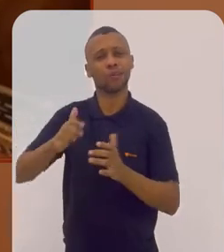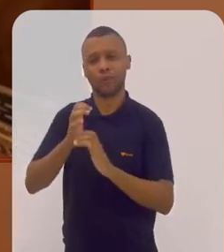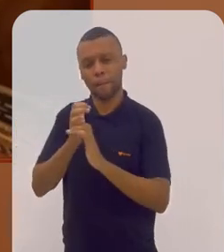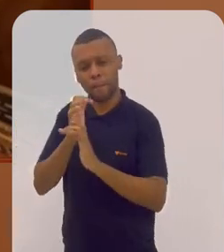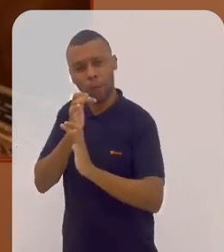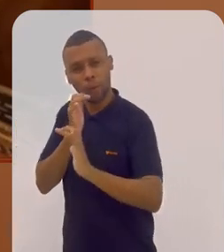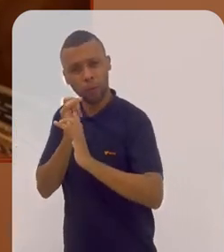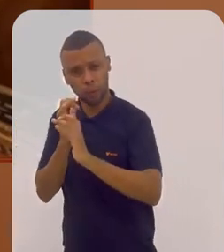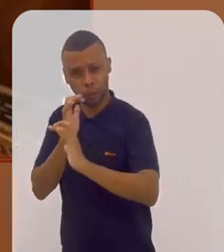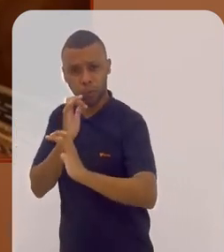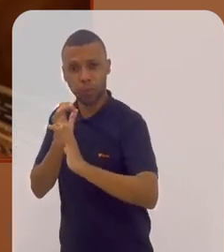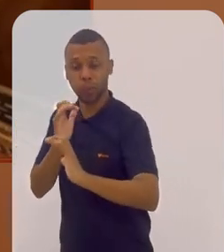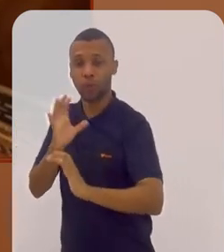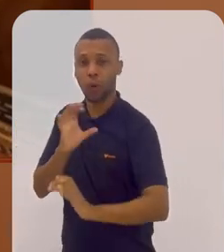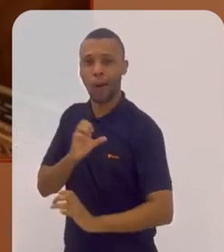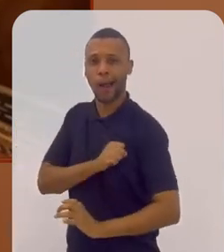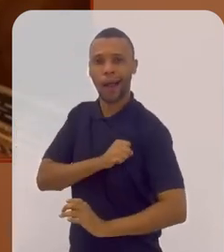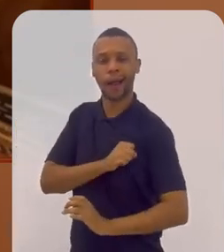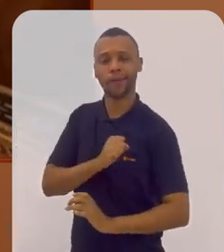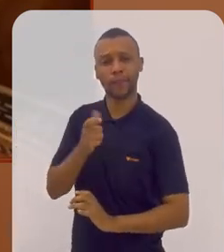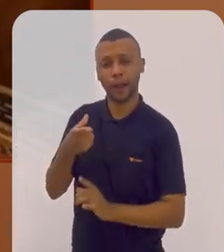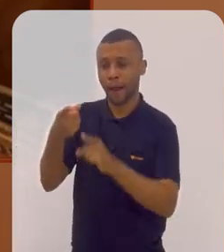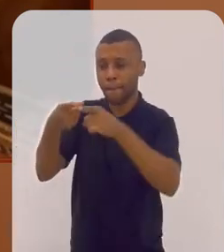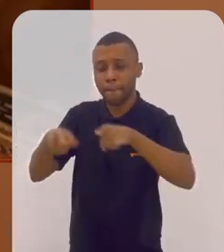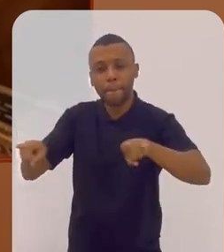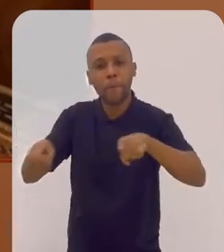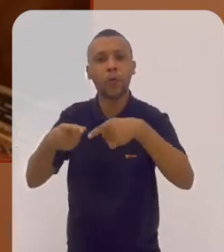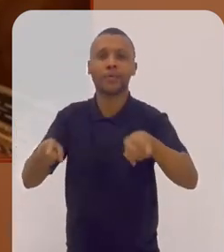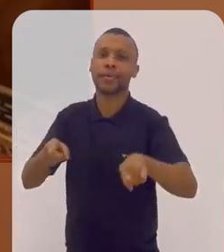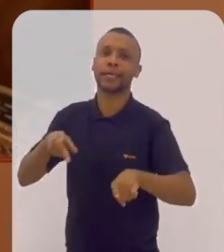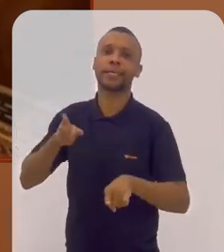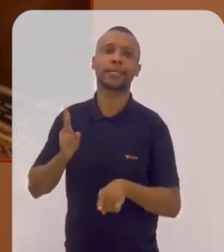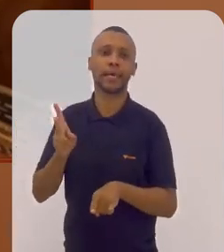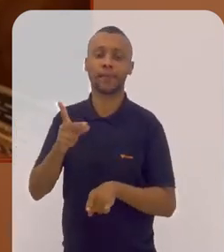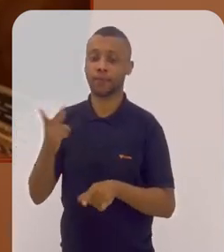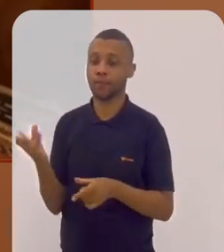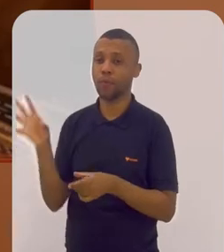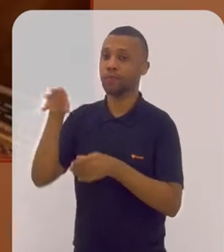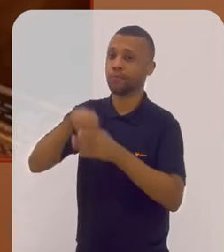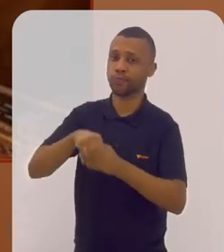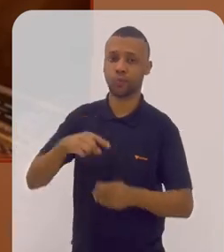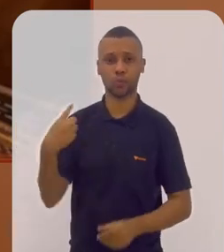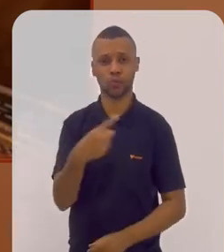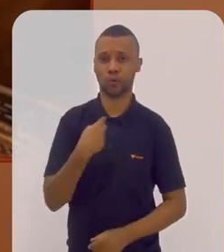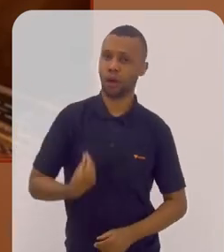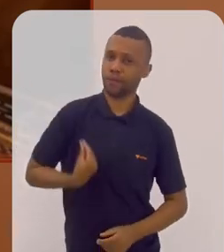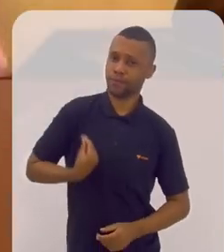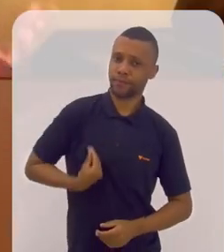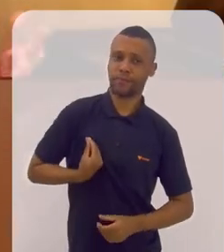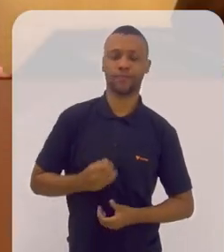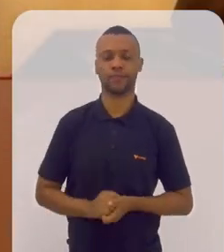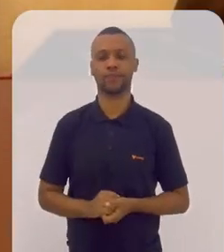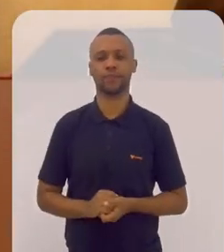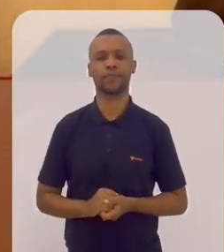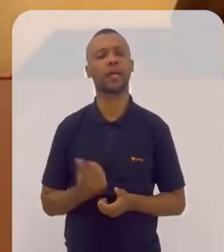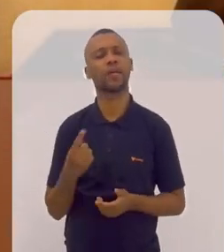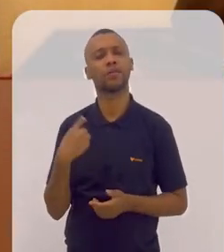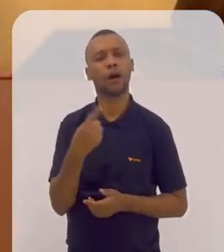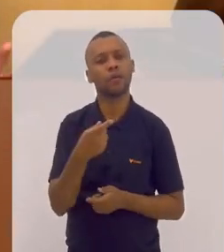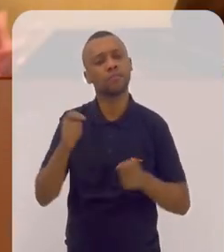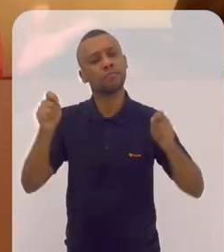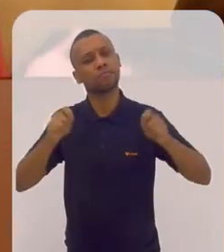instrumentos de sopro. Então, o gosto pela música sempre esteve entre nós. E assim que nós